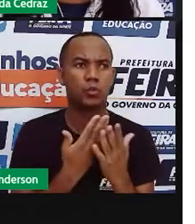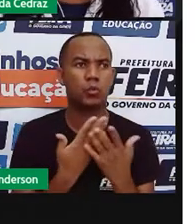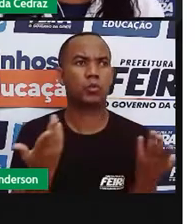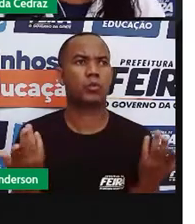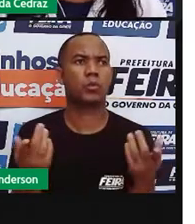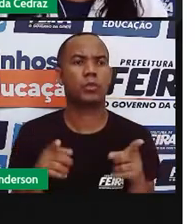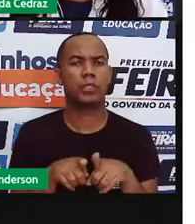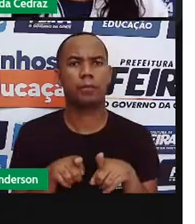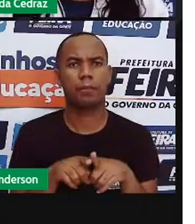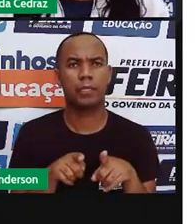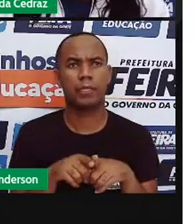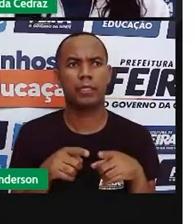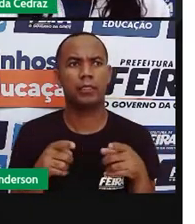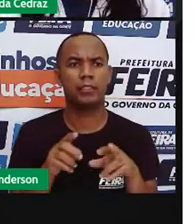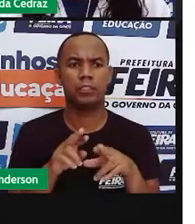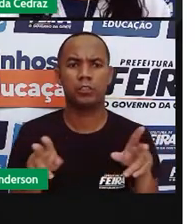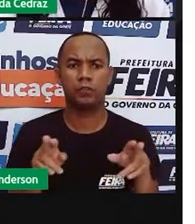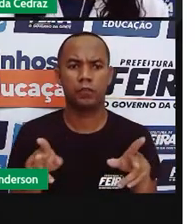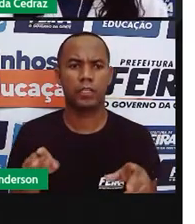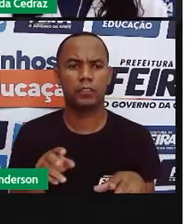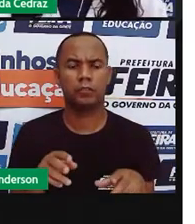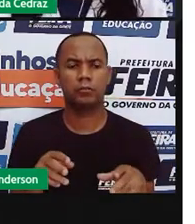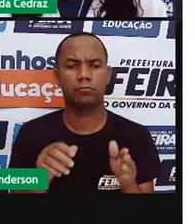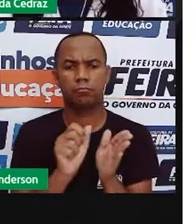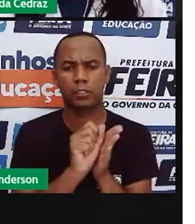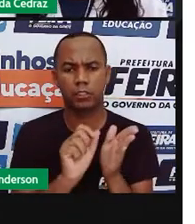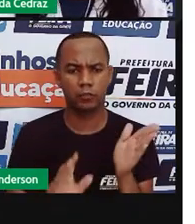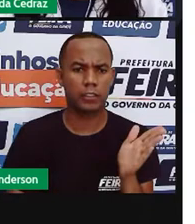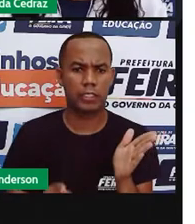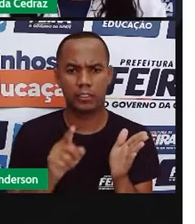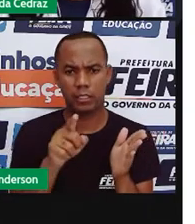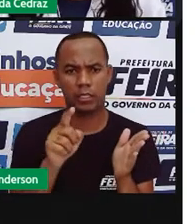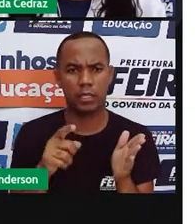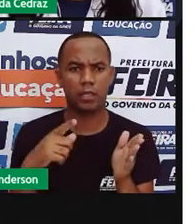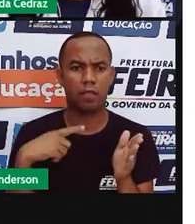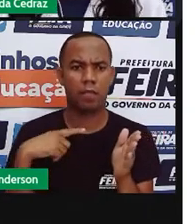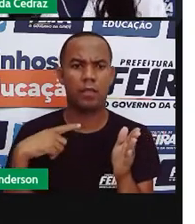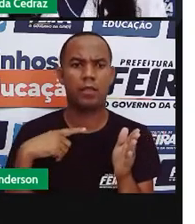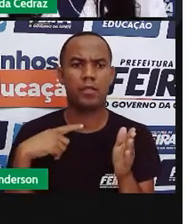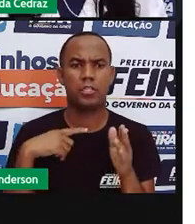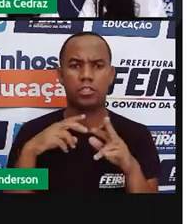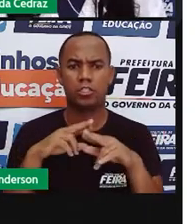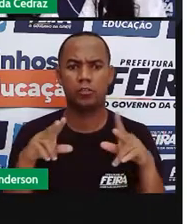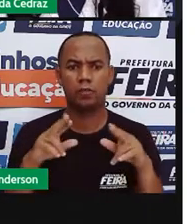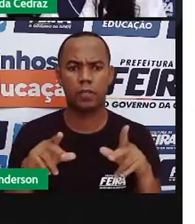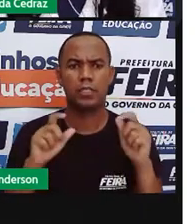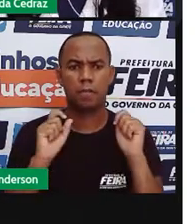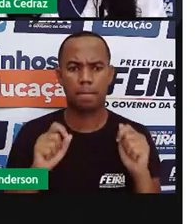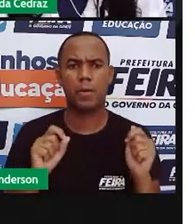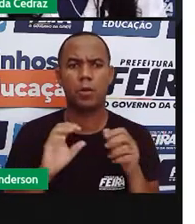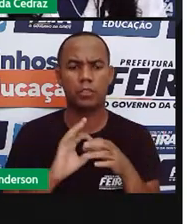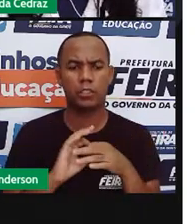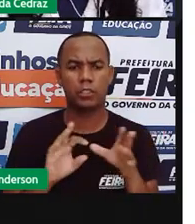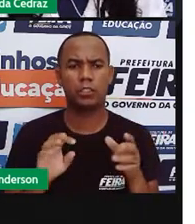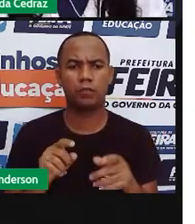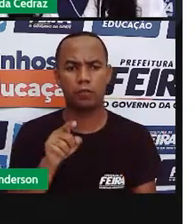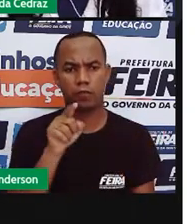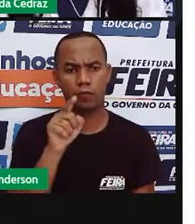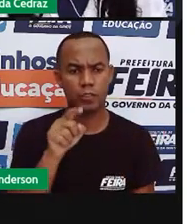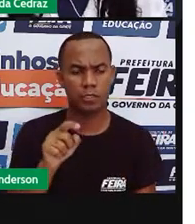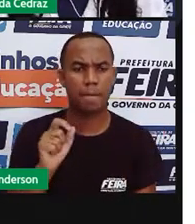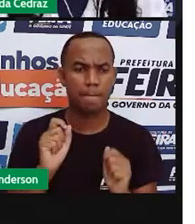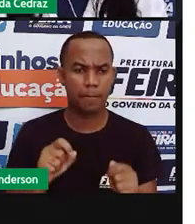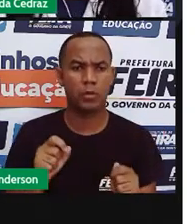fazer uma atividade. Então, as notícias online, nos sites e nos portais, permite que a gente possa